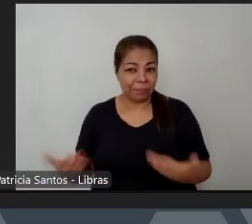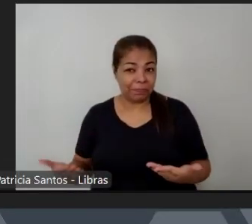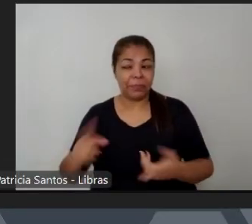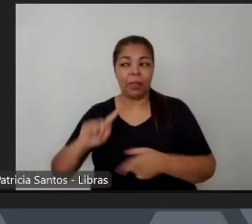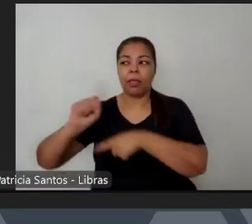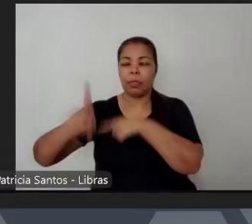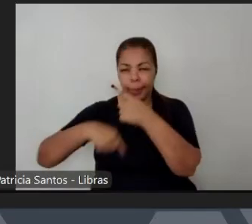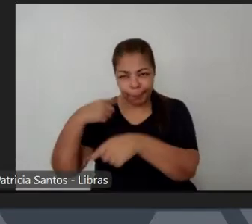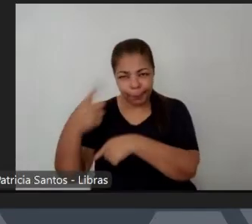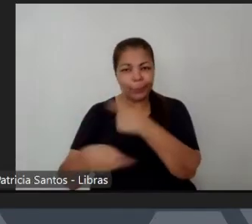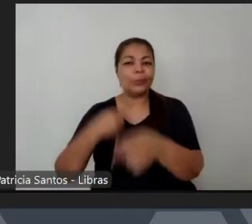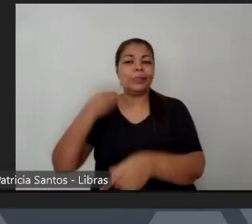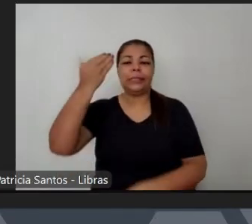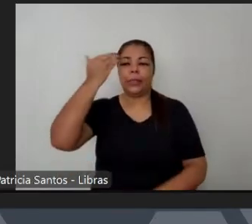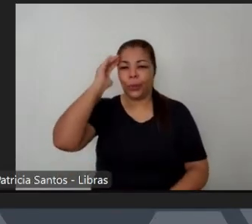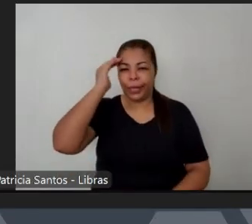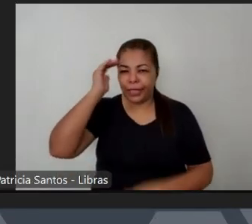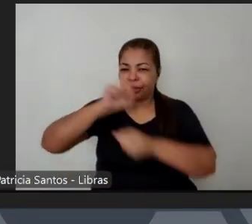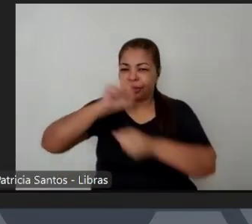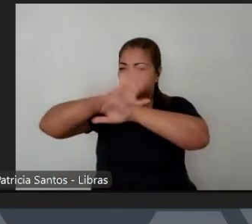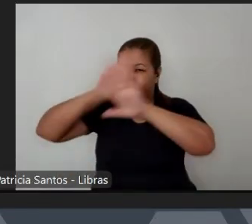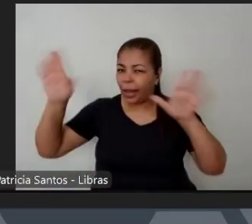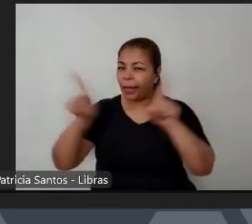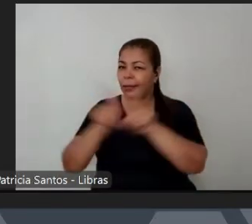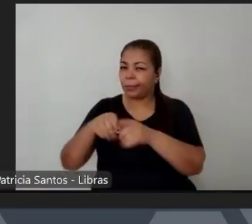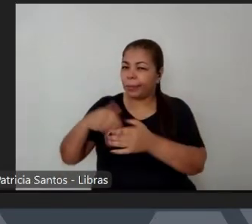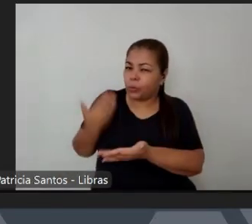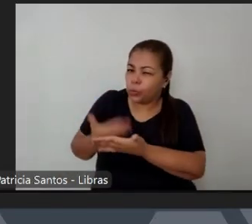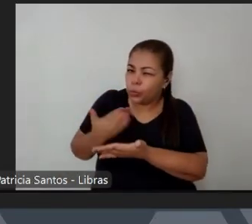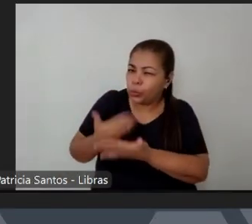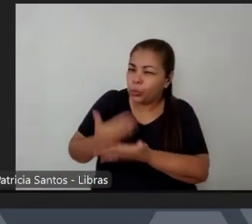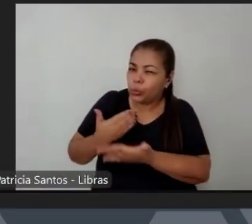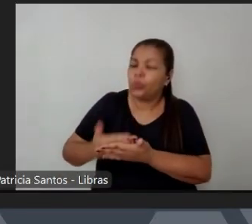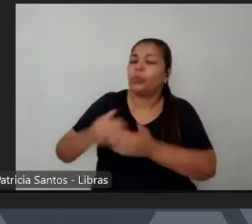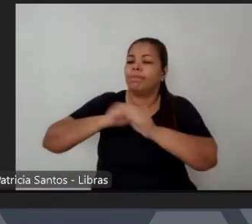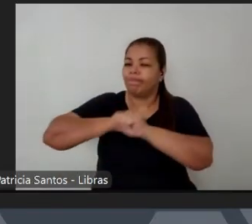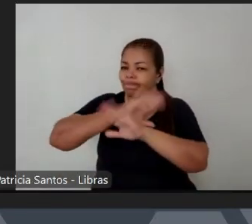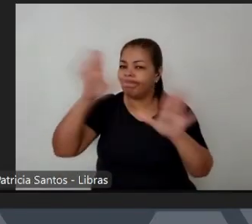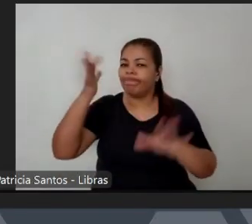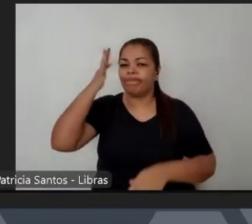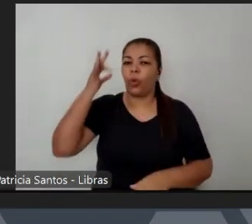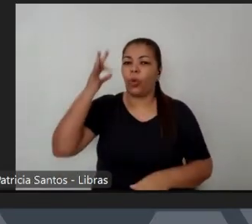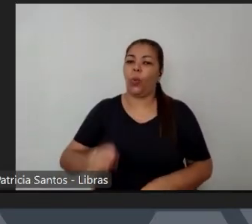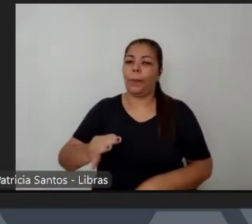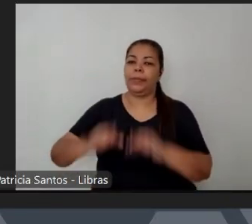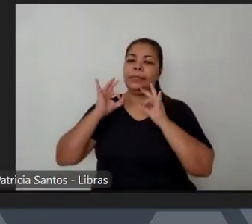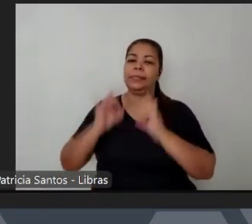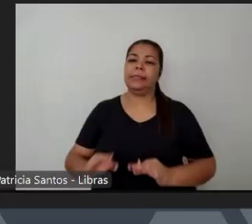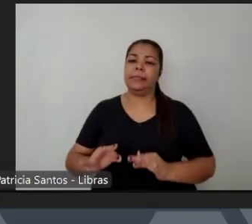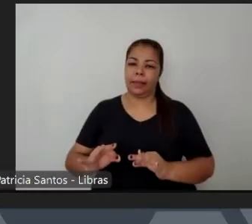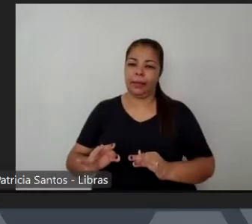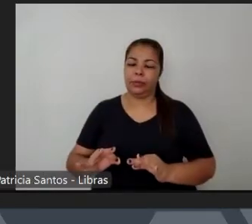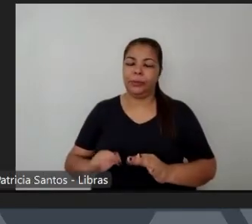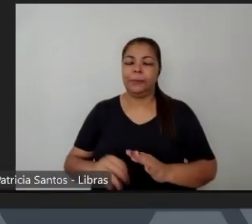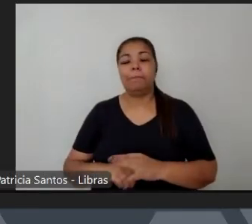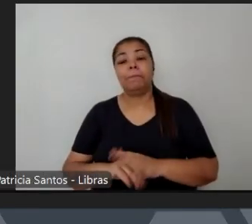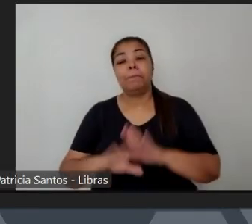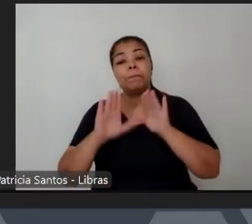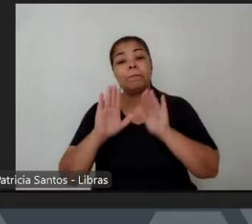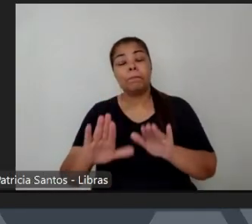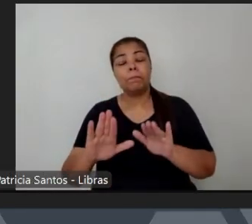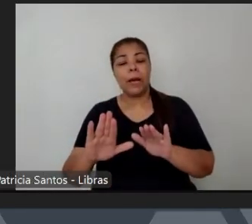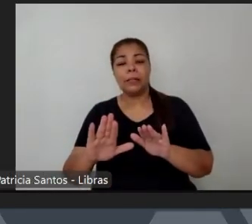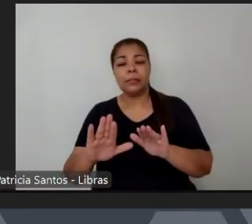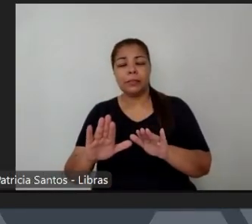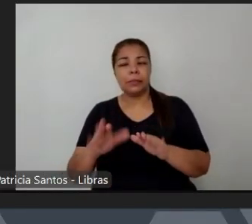na medida em que eu fui avançando os meus estudos e diante disso eu vejo uma distância realmente muito